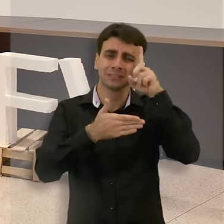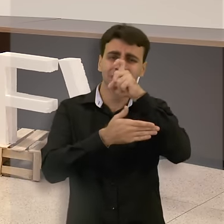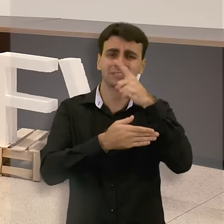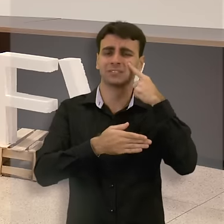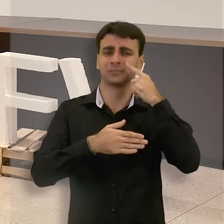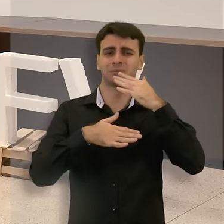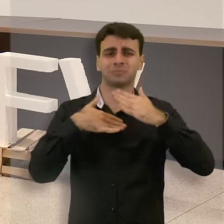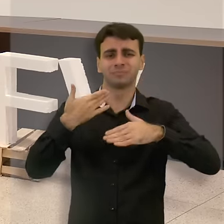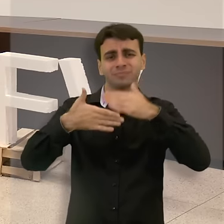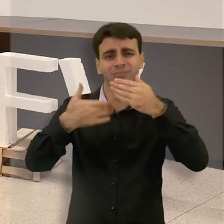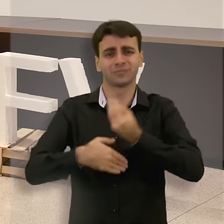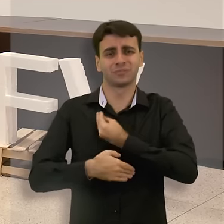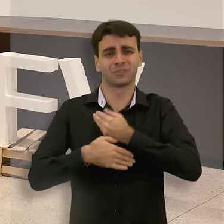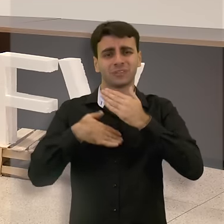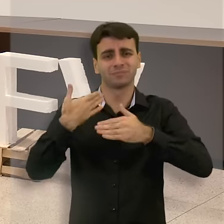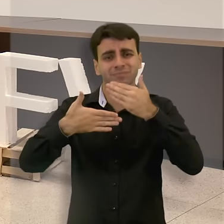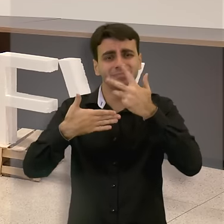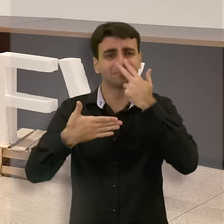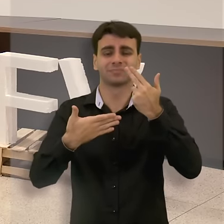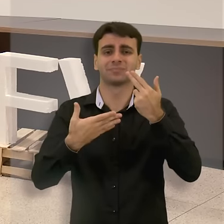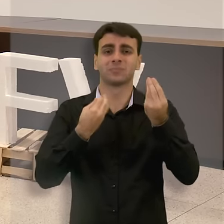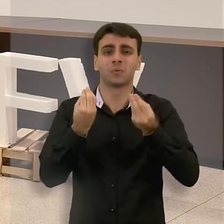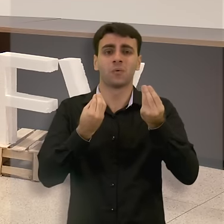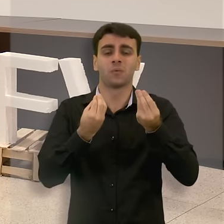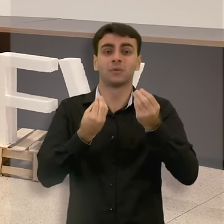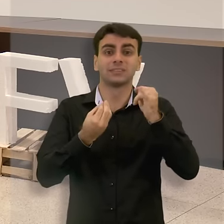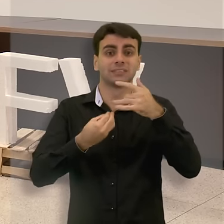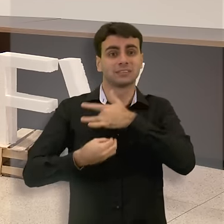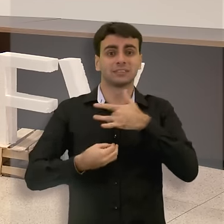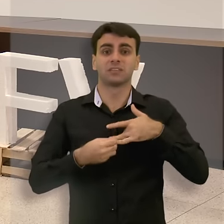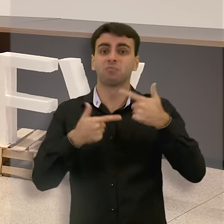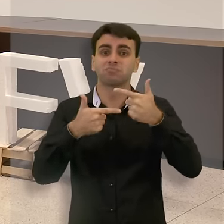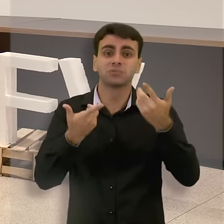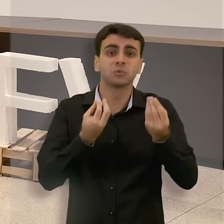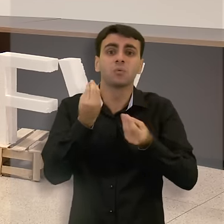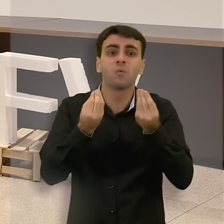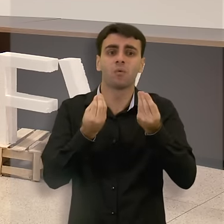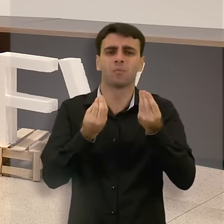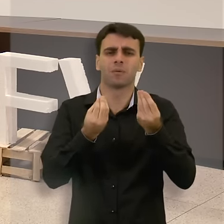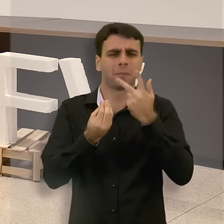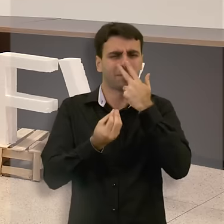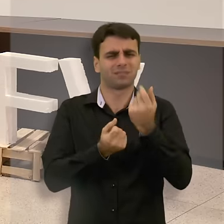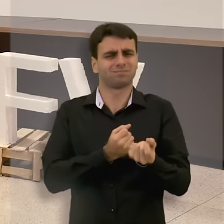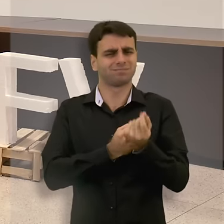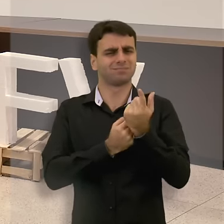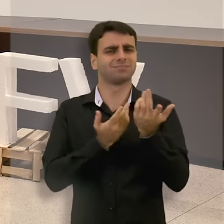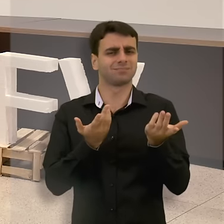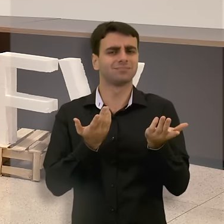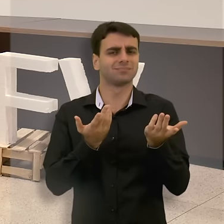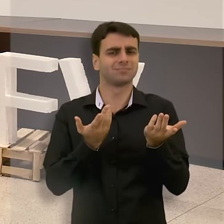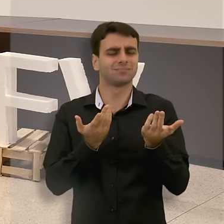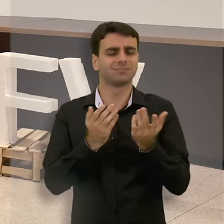usufruir dessa maior quantidade de riqueza material que eu tenho? Tem alguma coisa esquisita aí?